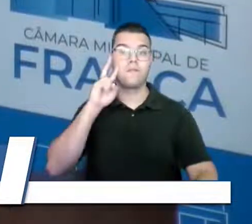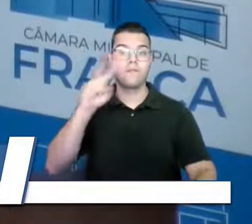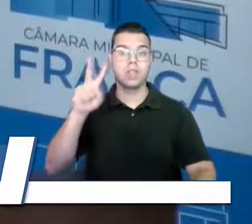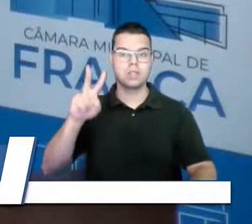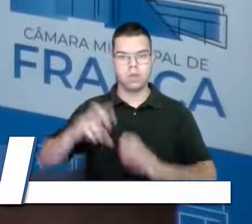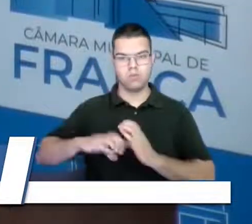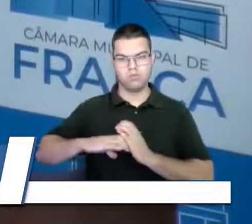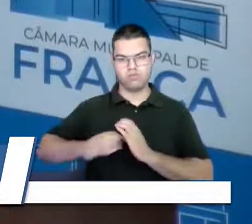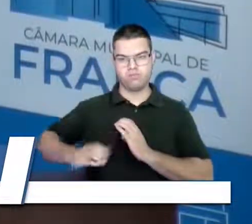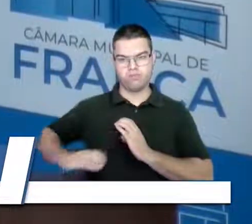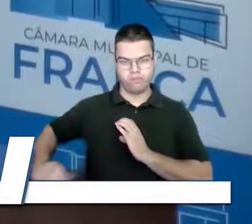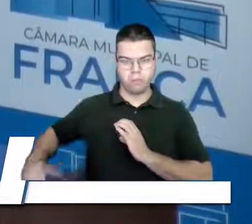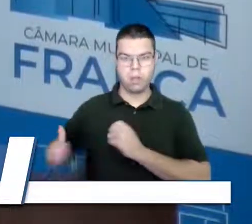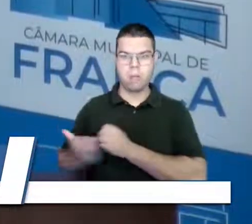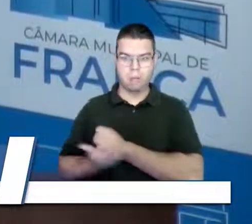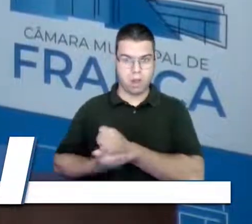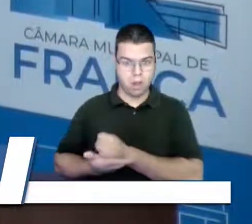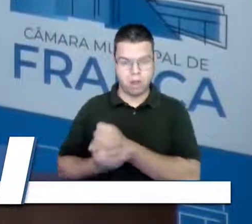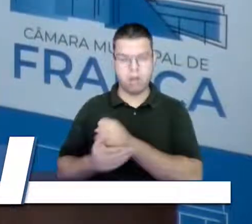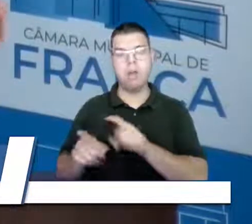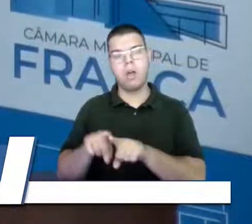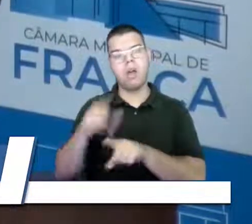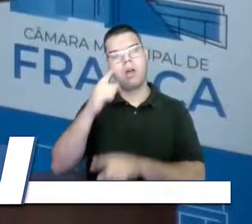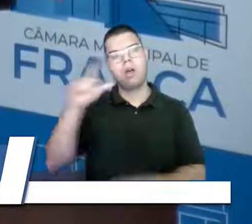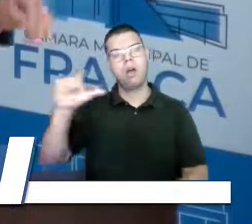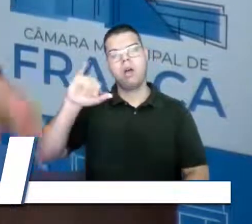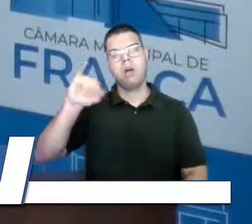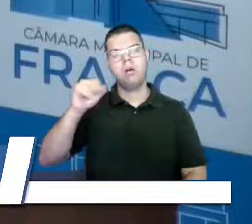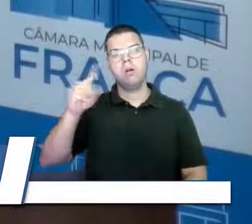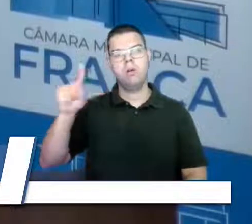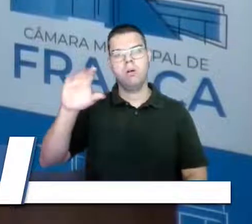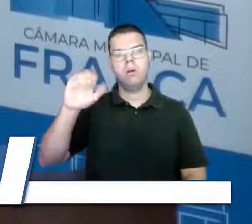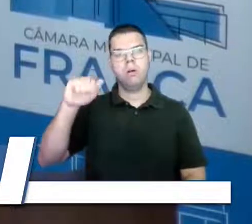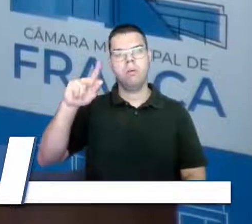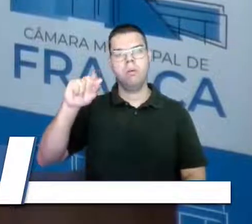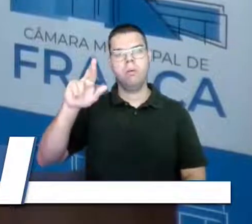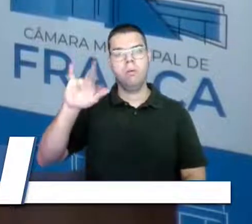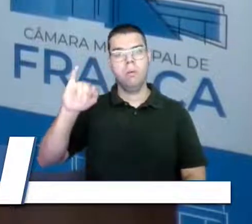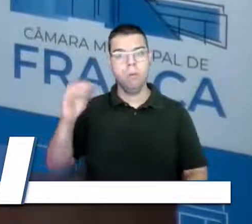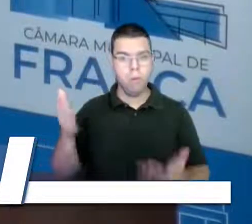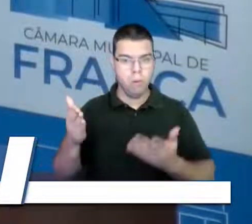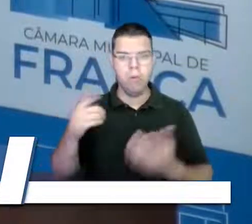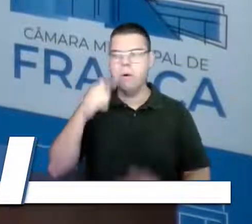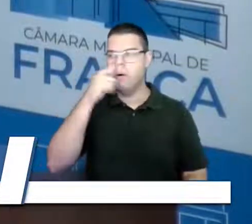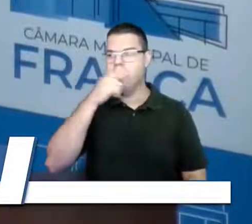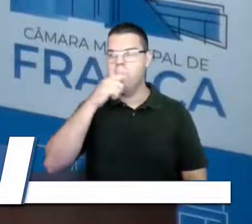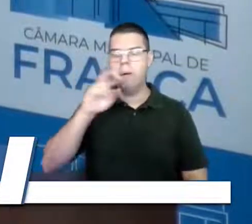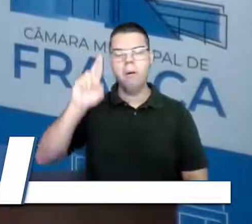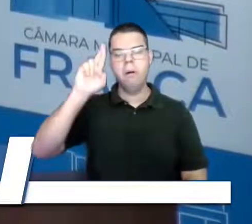e depois veio o João Comparini, hoje nós temos os rios à frente,